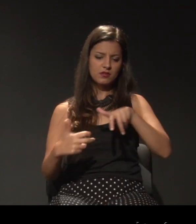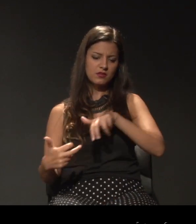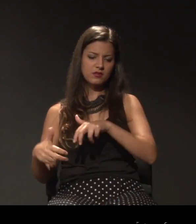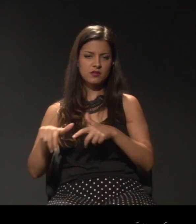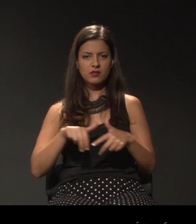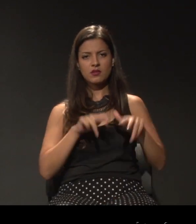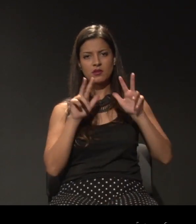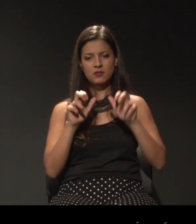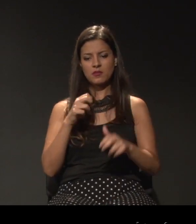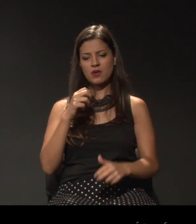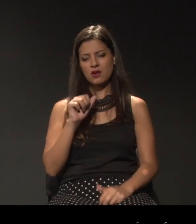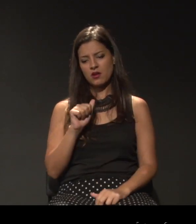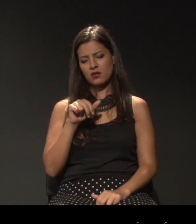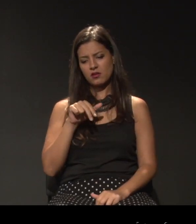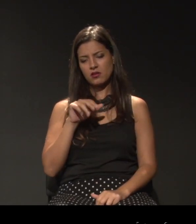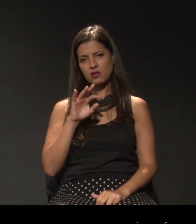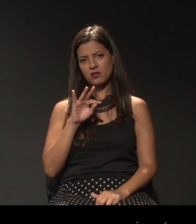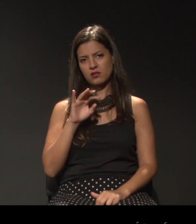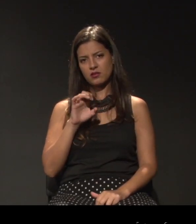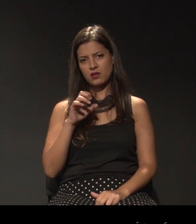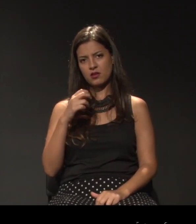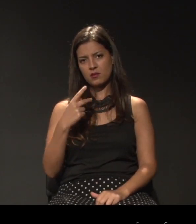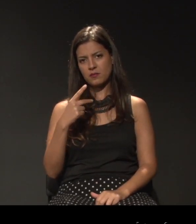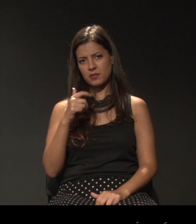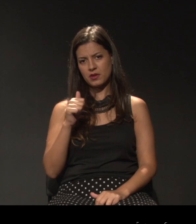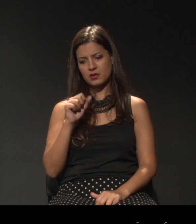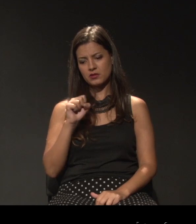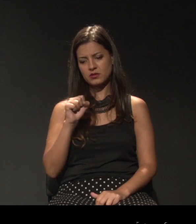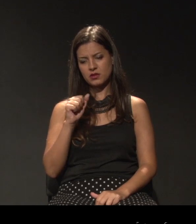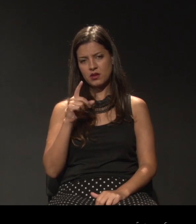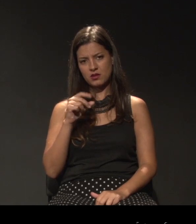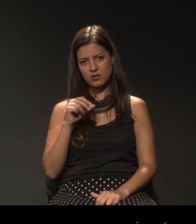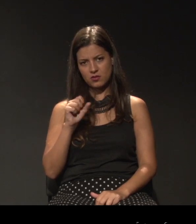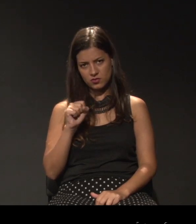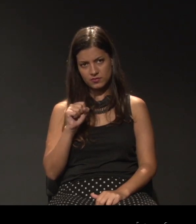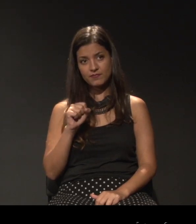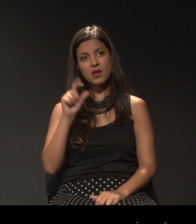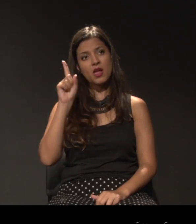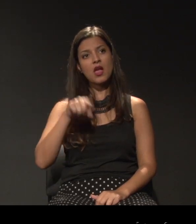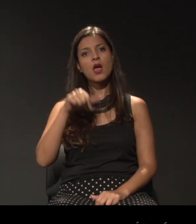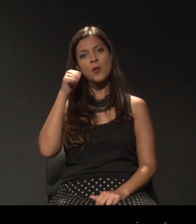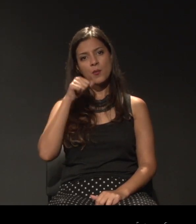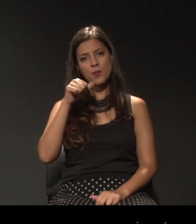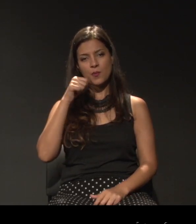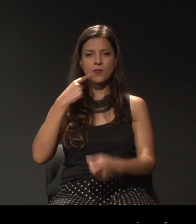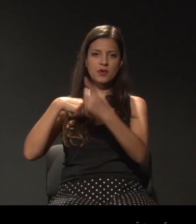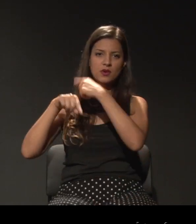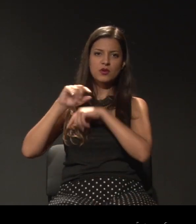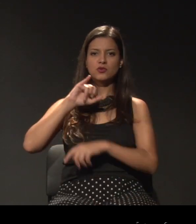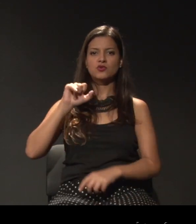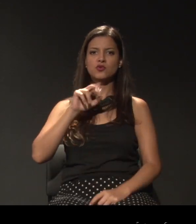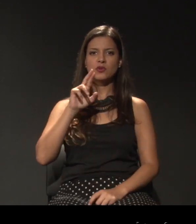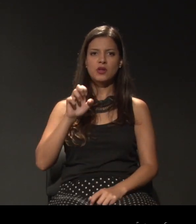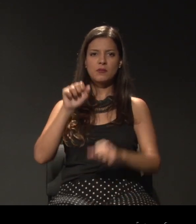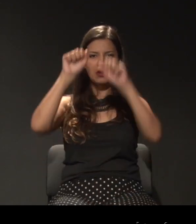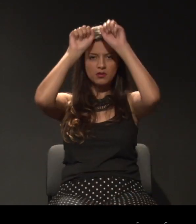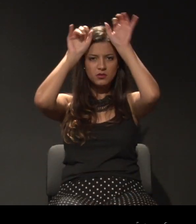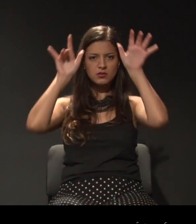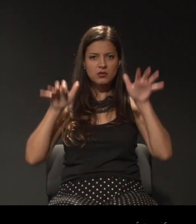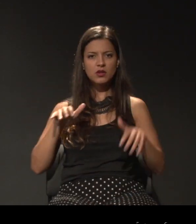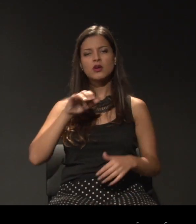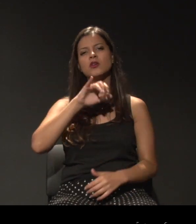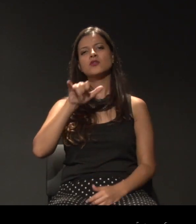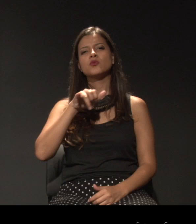Antes Passado, que fala de um antepassado da Jurema. Um antepassado que é a Jurema, que seria um suposto antepassado da Elza